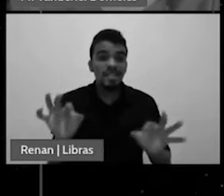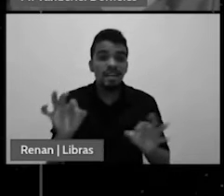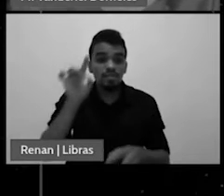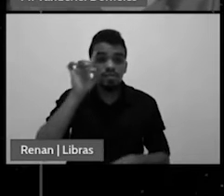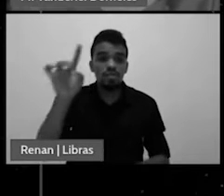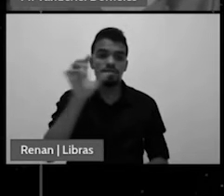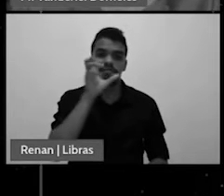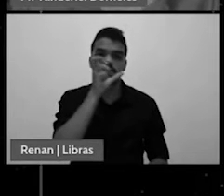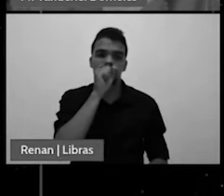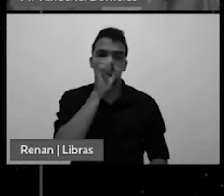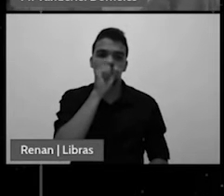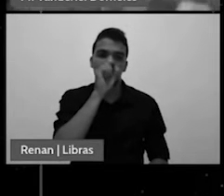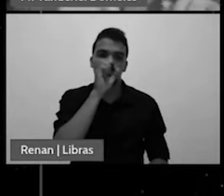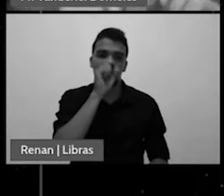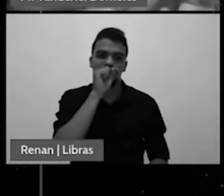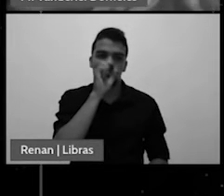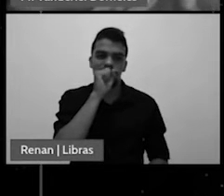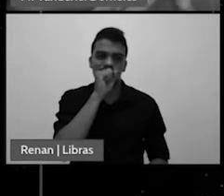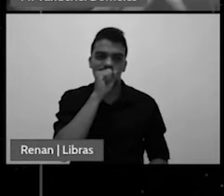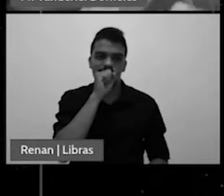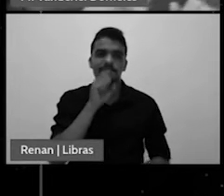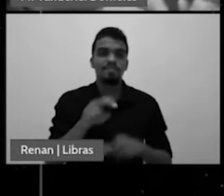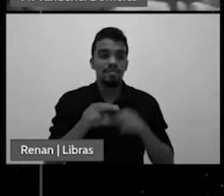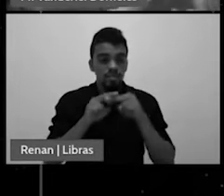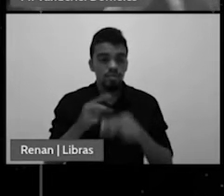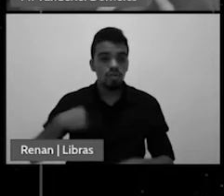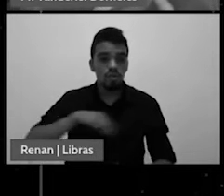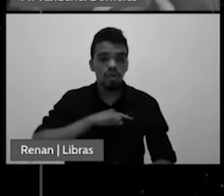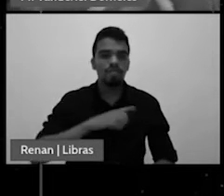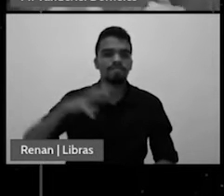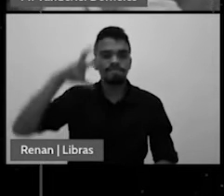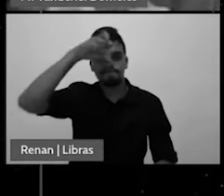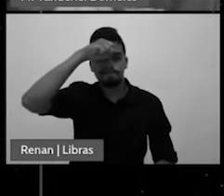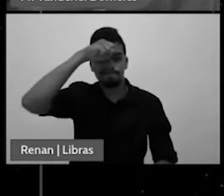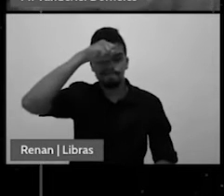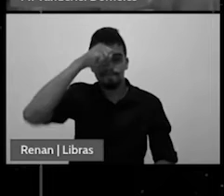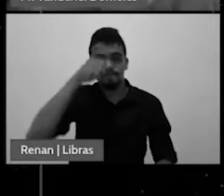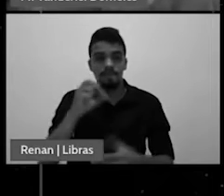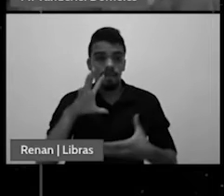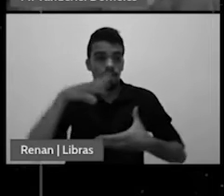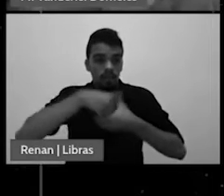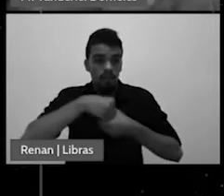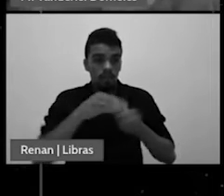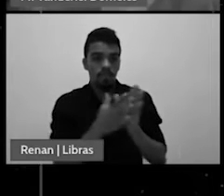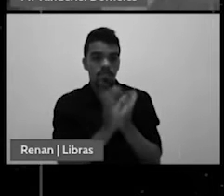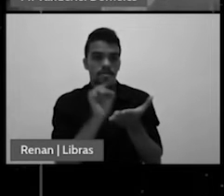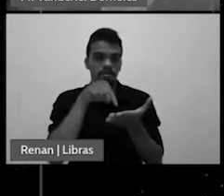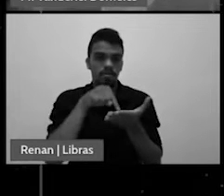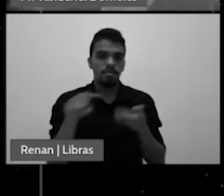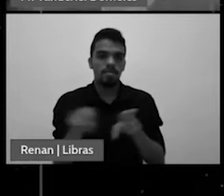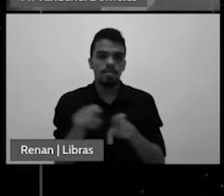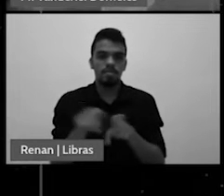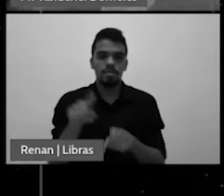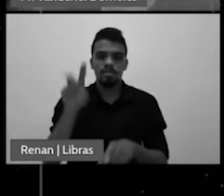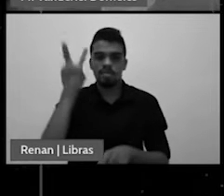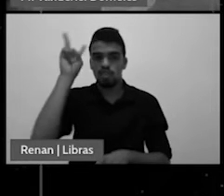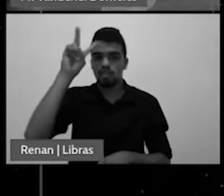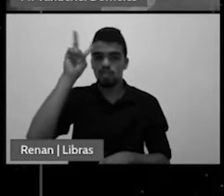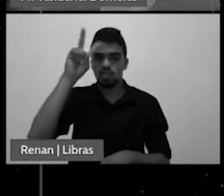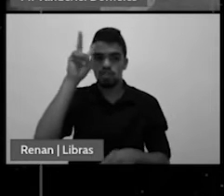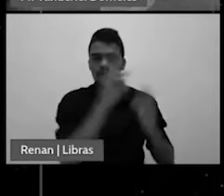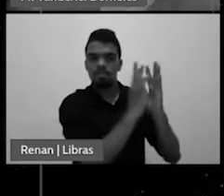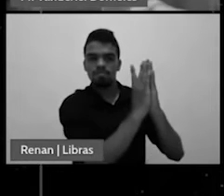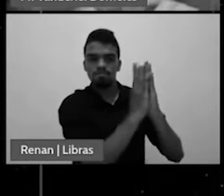a lei de Deus. Então, esta é uma lição que nós aprendemos nas escrituras e na história. Muito bem, estes